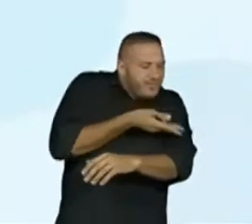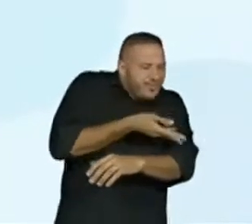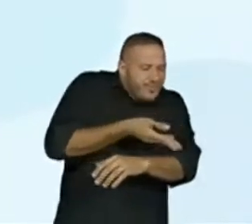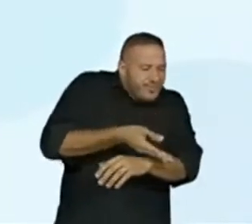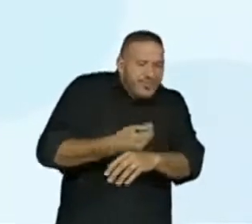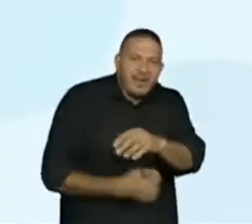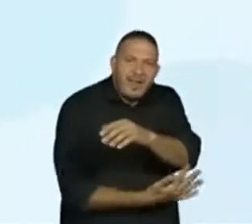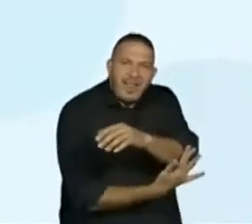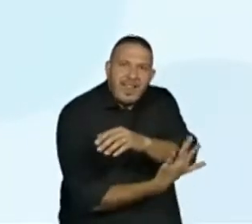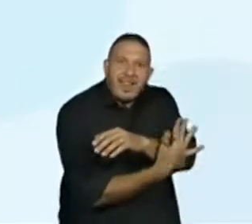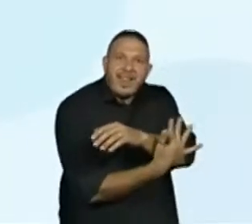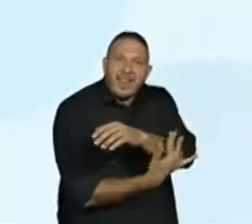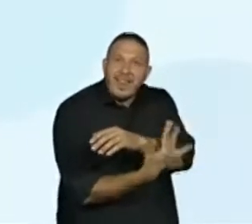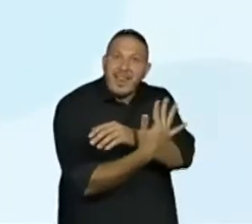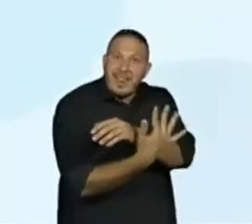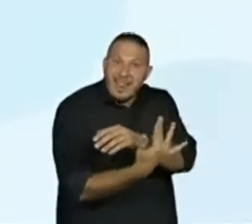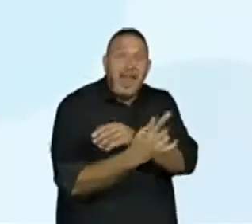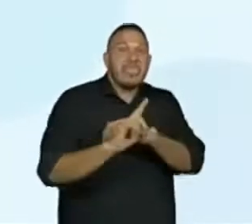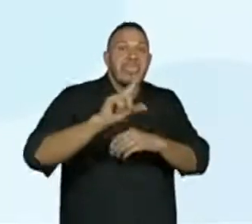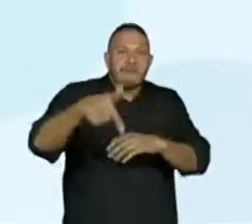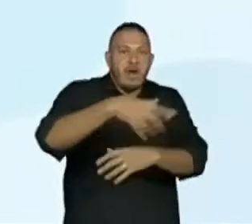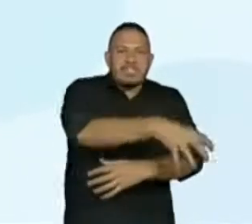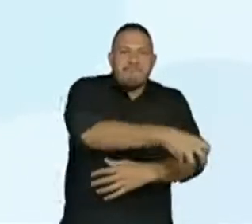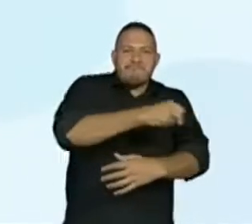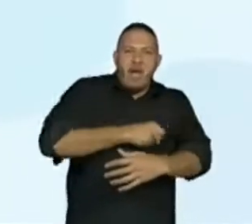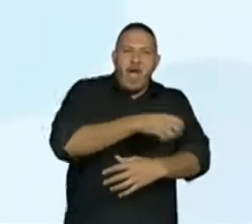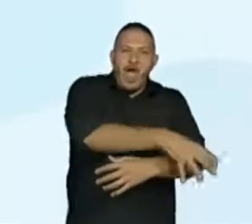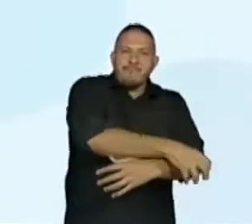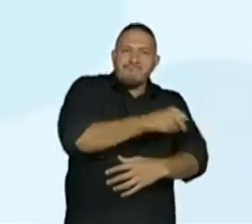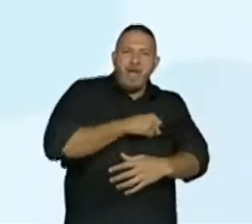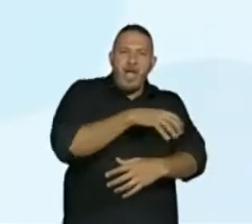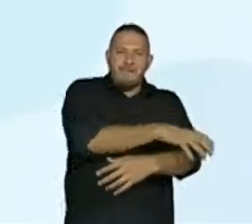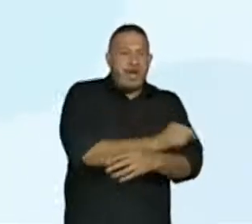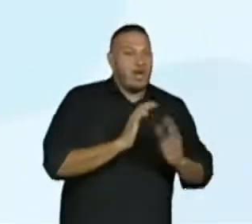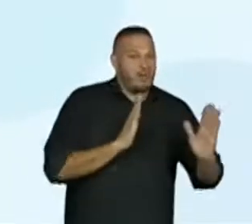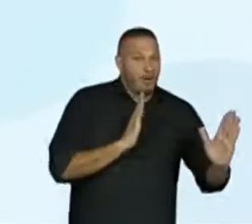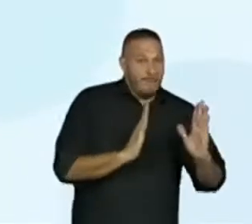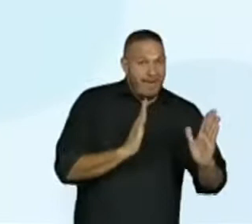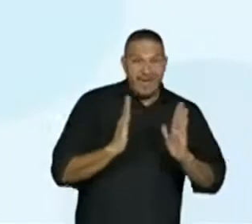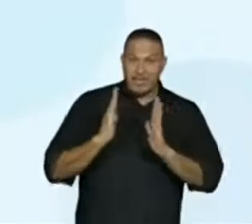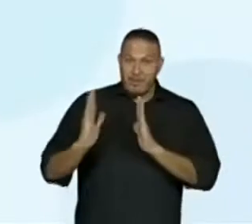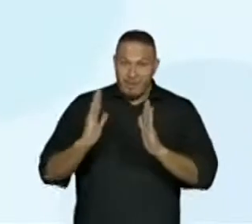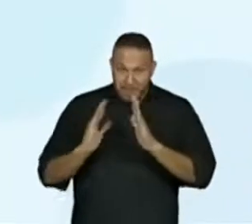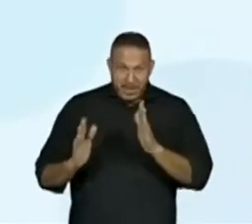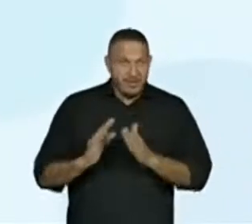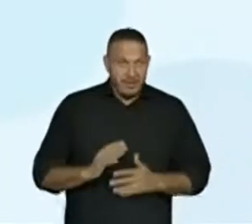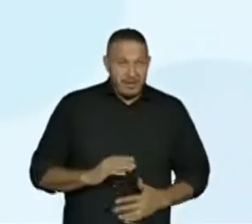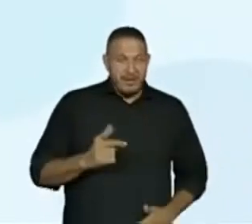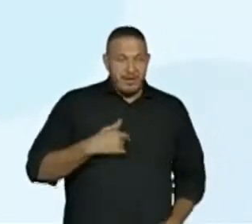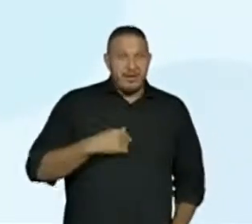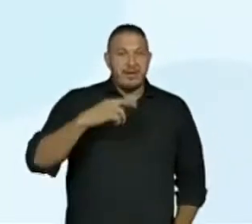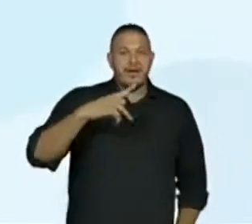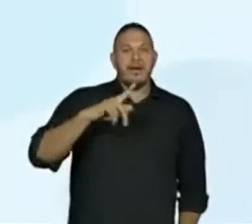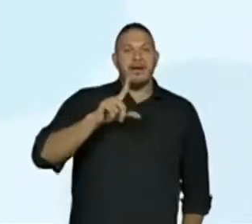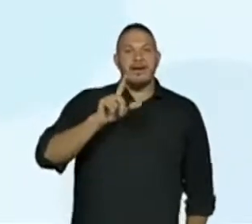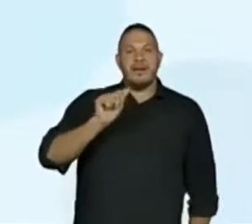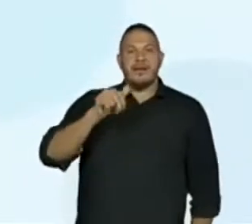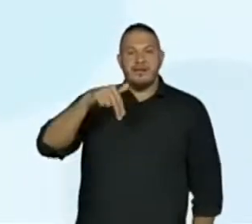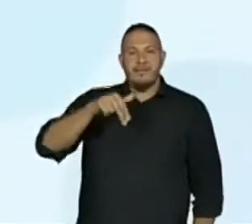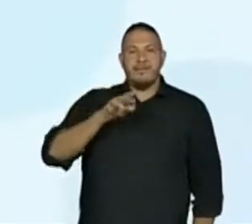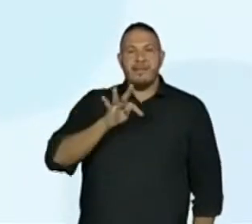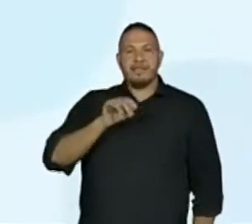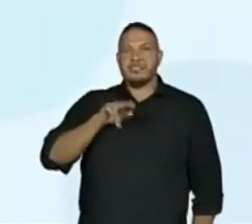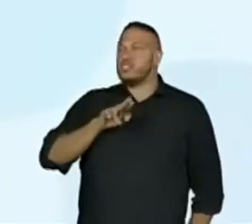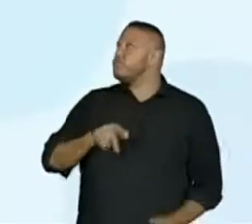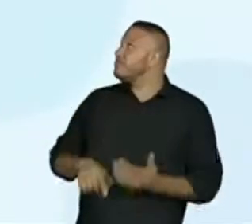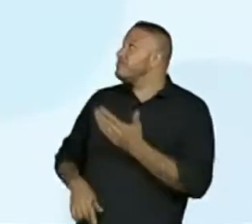do ano os períodos de colheita e de plantio eu vou escrever períodos de plantio estou